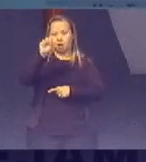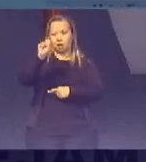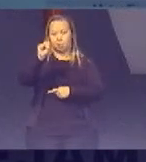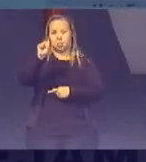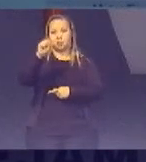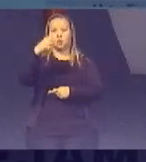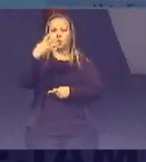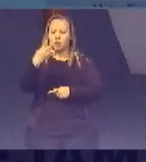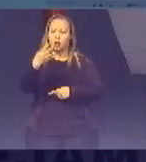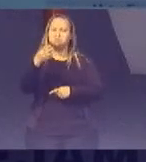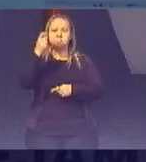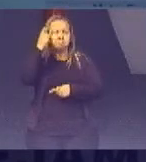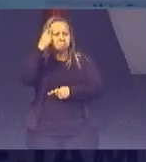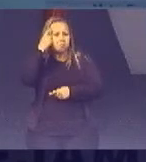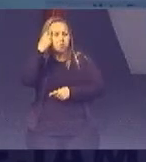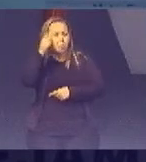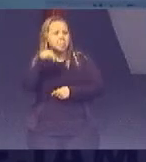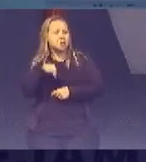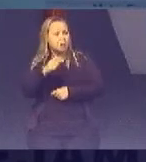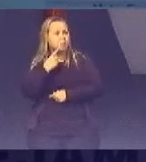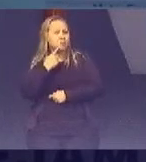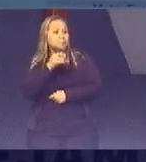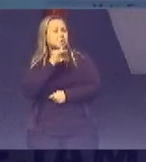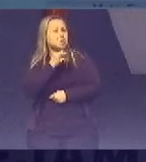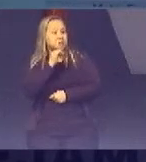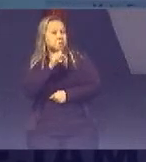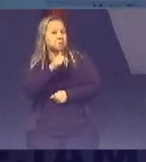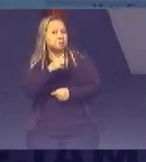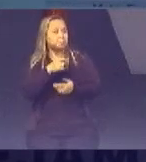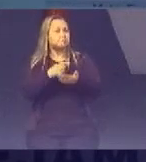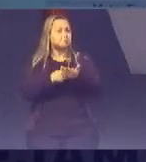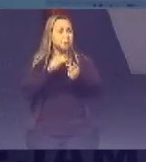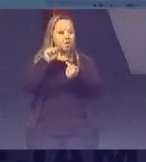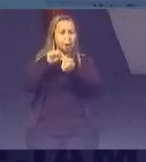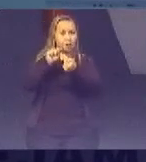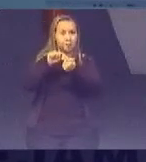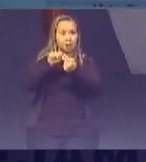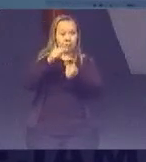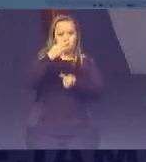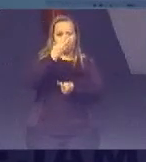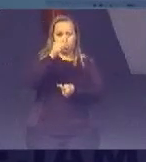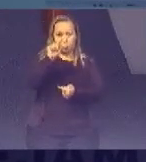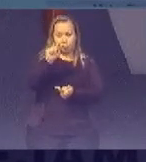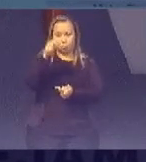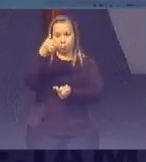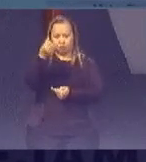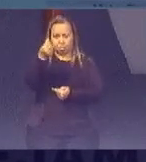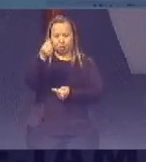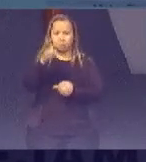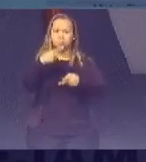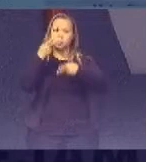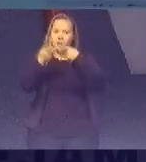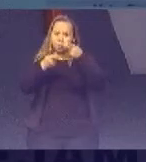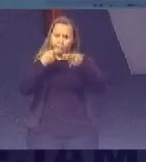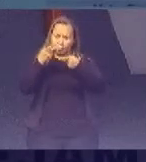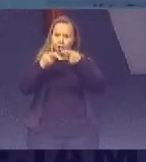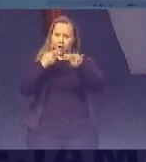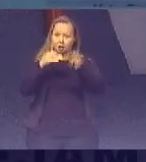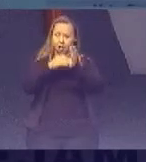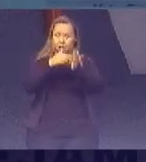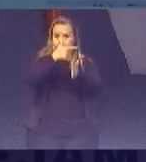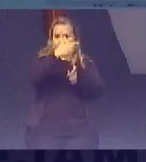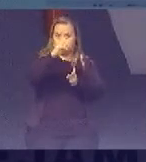isso que foi pensado Então como exemplo A meta 4.6 Ela diz assim Que até 2030